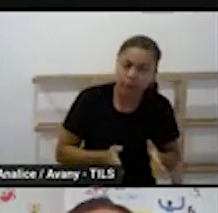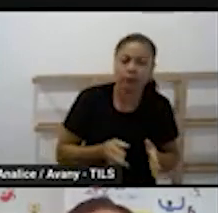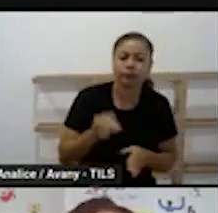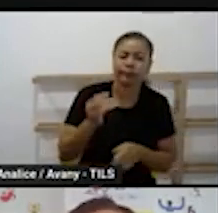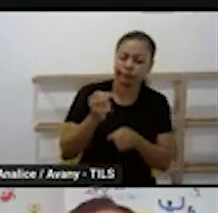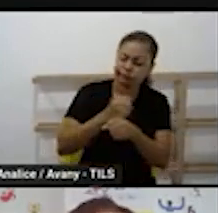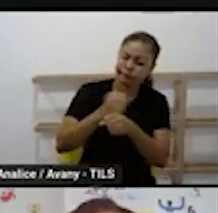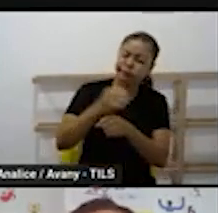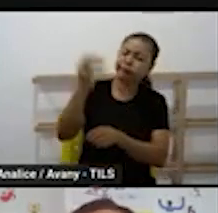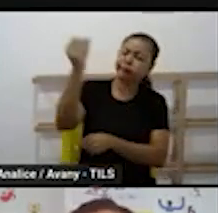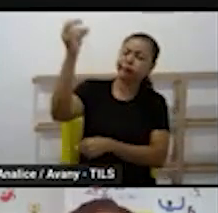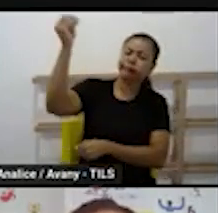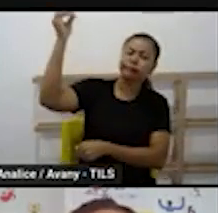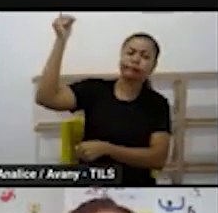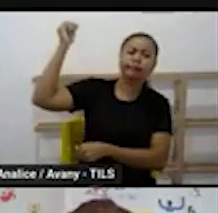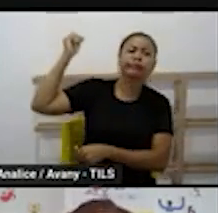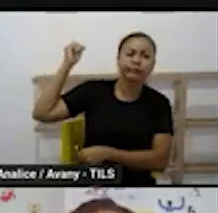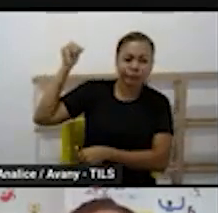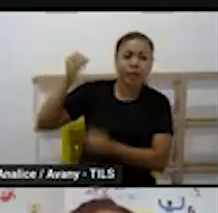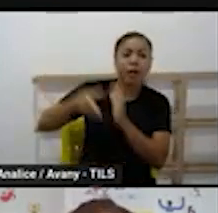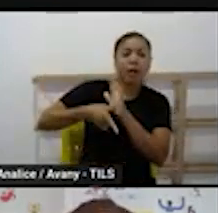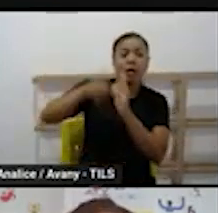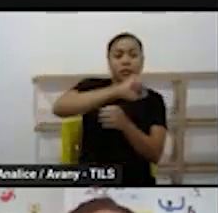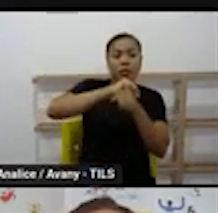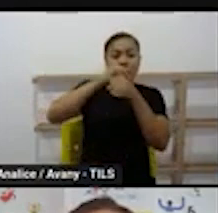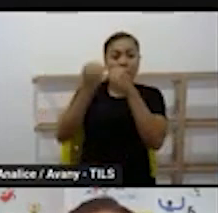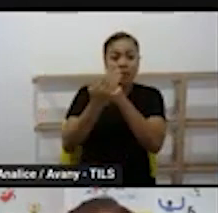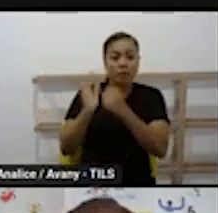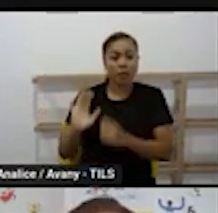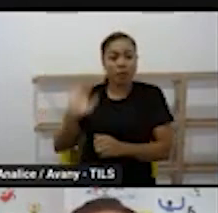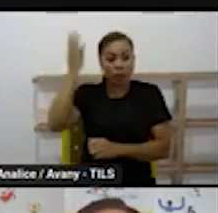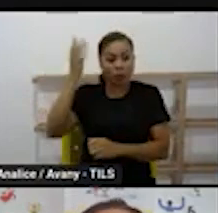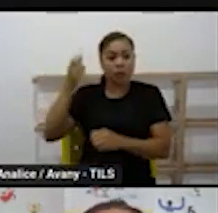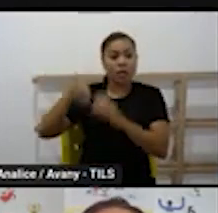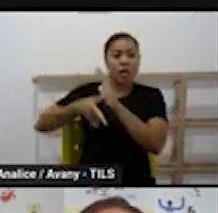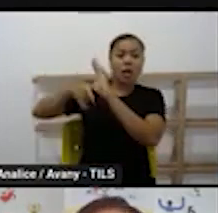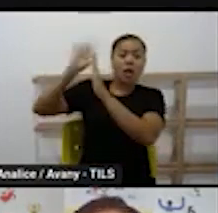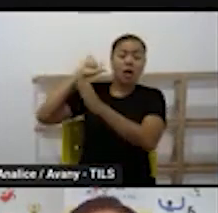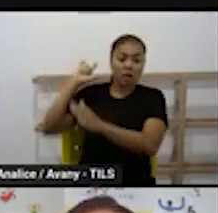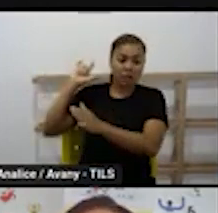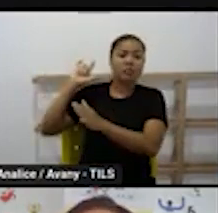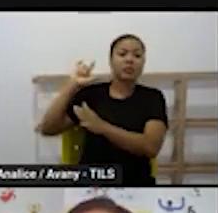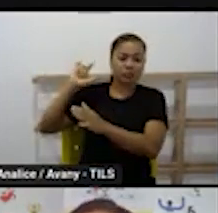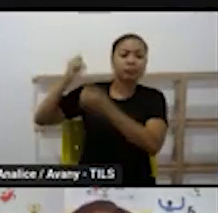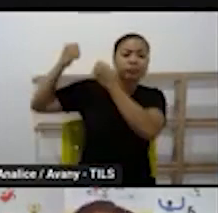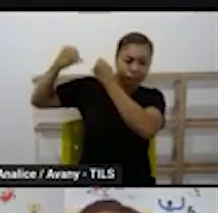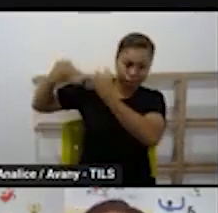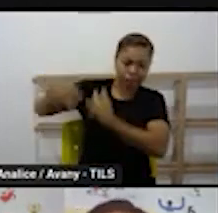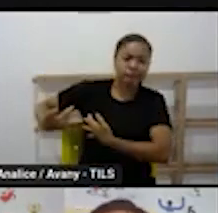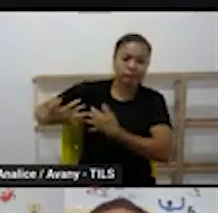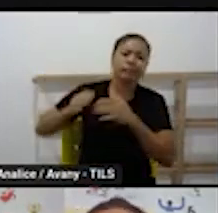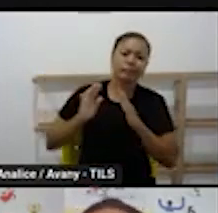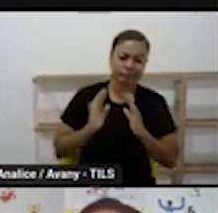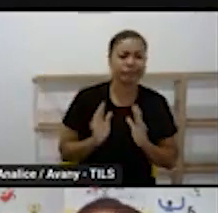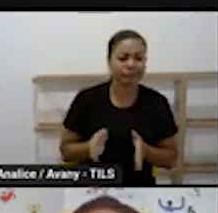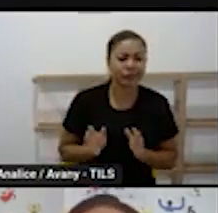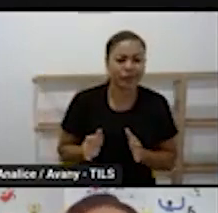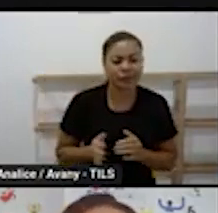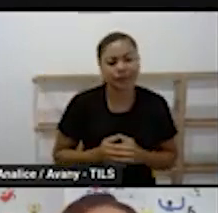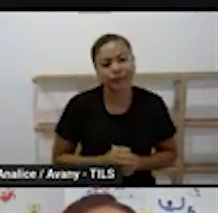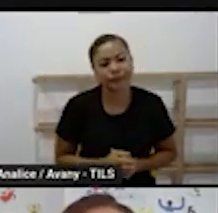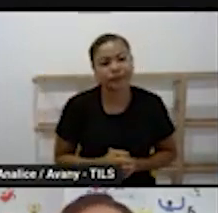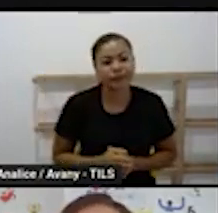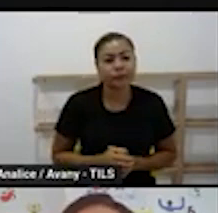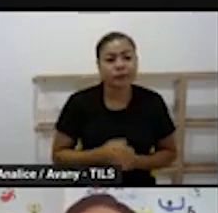anos antes, antes da pandemia, que a gente vem discutindo nas formações, nos encontros formativos com os professores. E tem muita gente